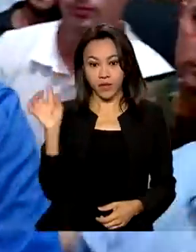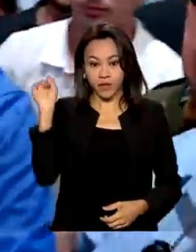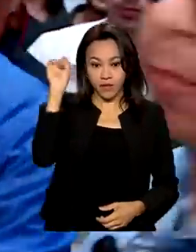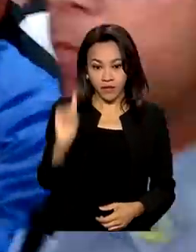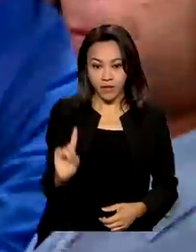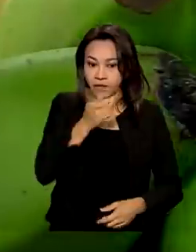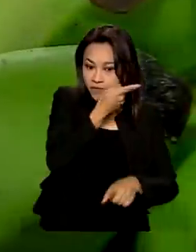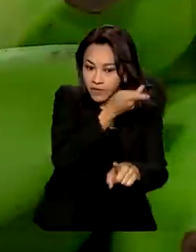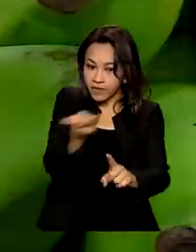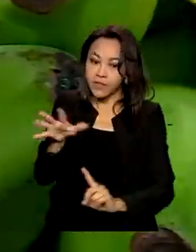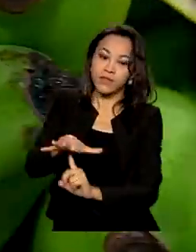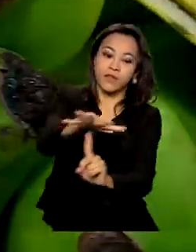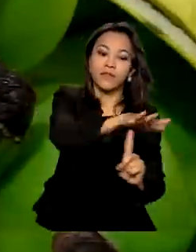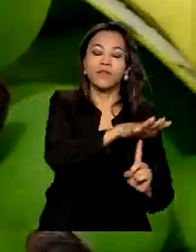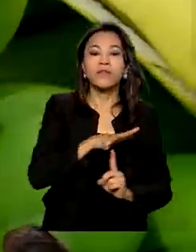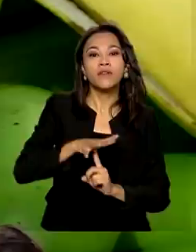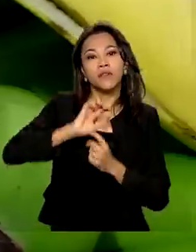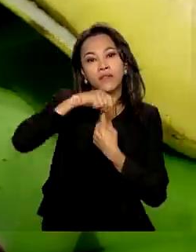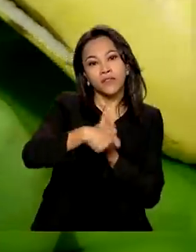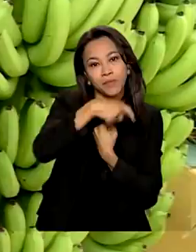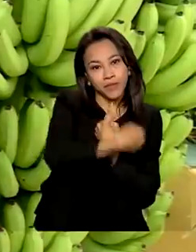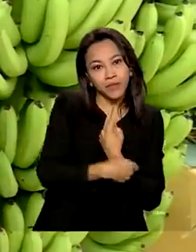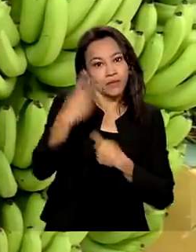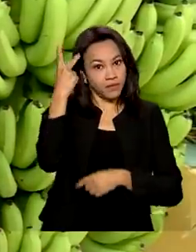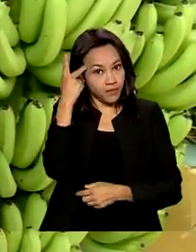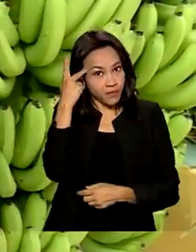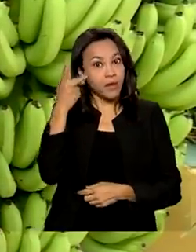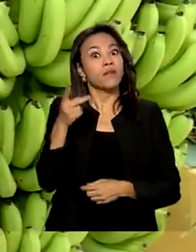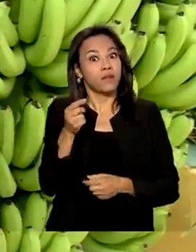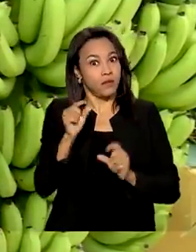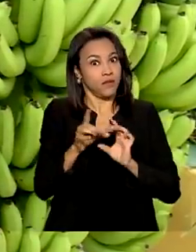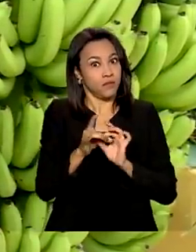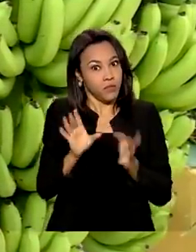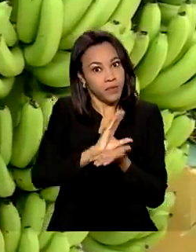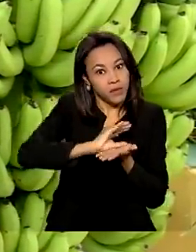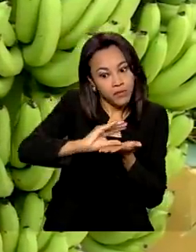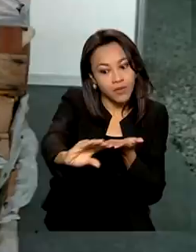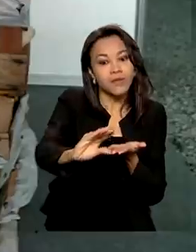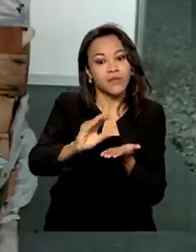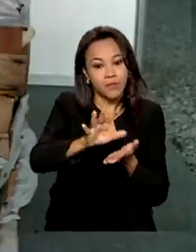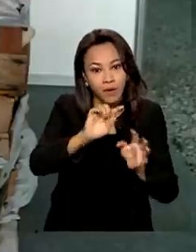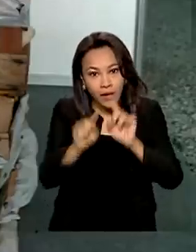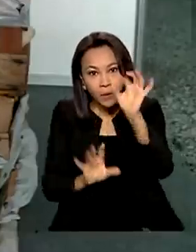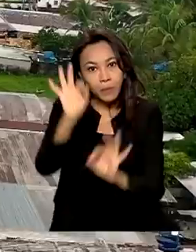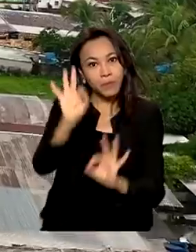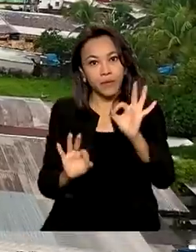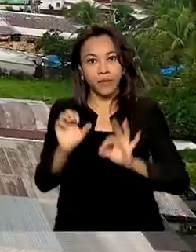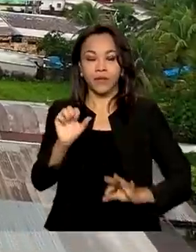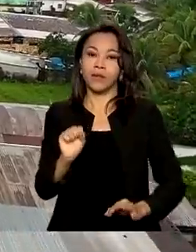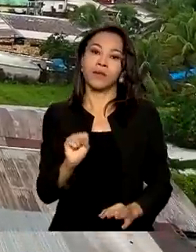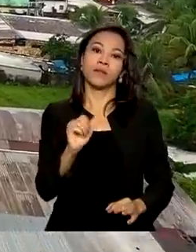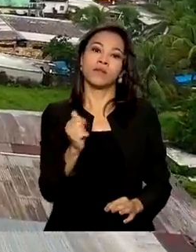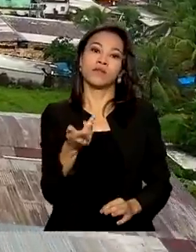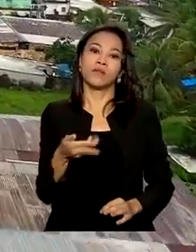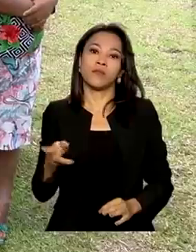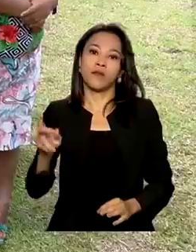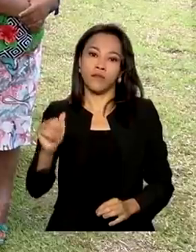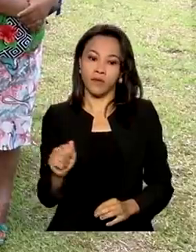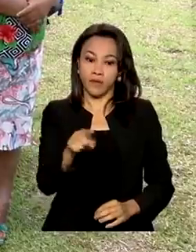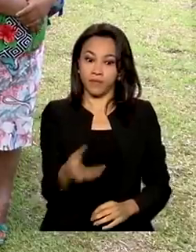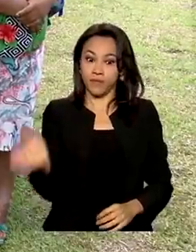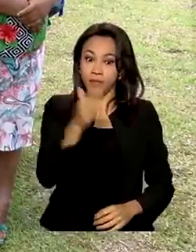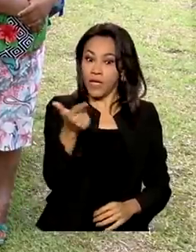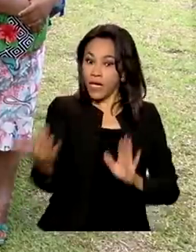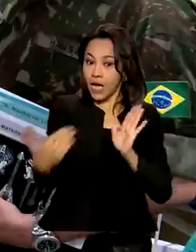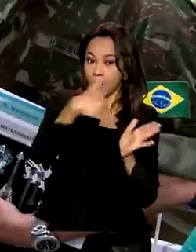da Bananicultura no Vale do Ribeira e anuncia a liberação de recursos para o Plano Safra. E na última reportagem da série Calha